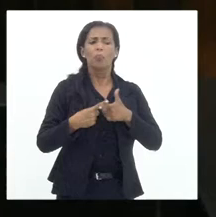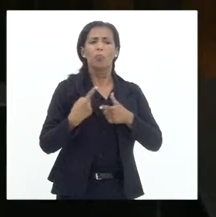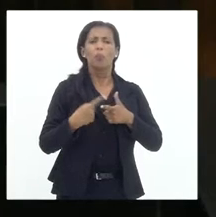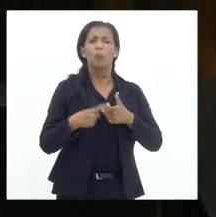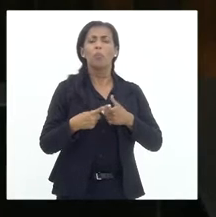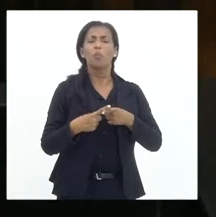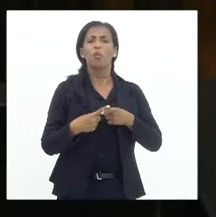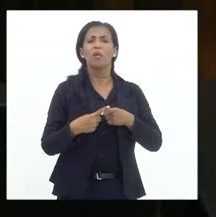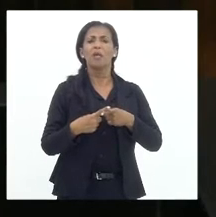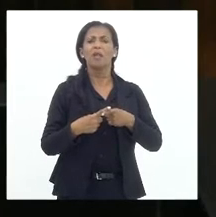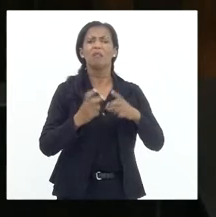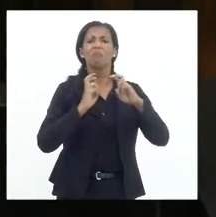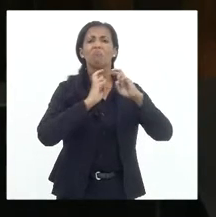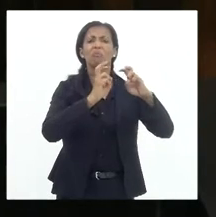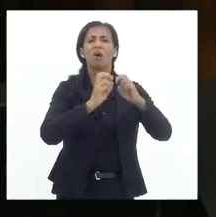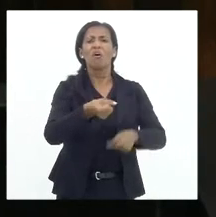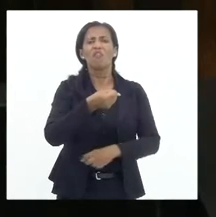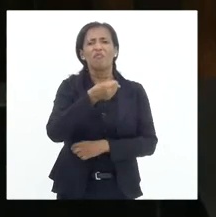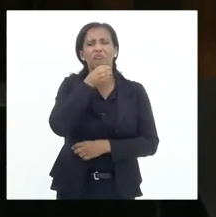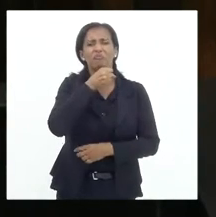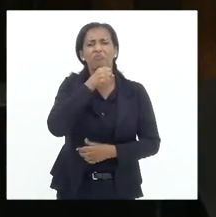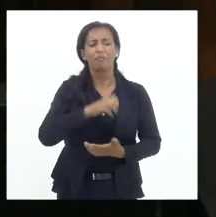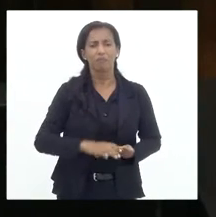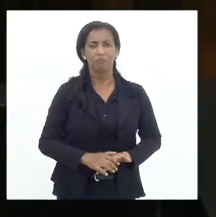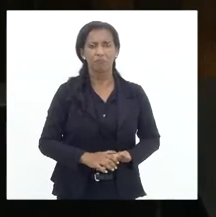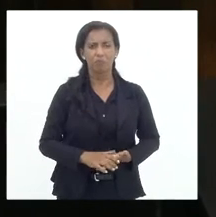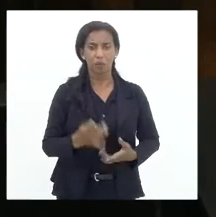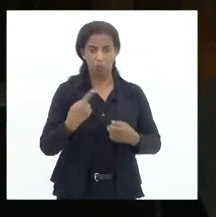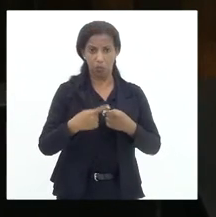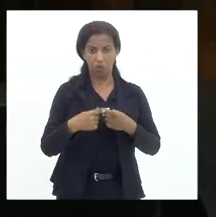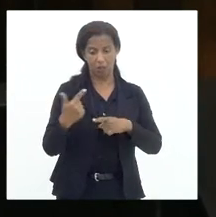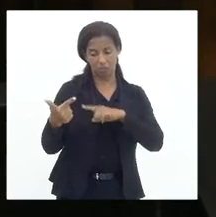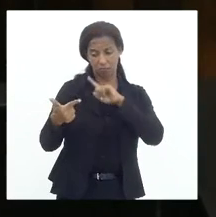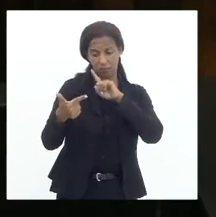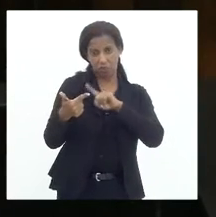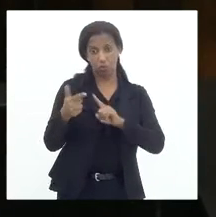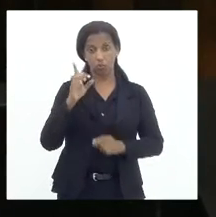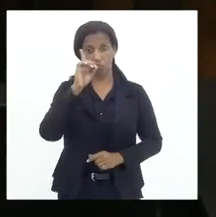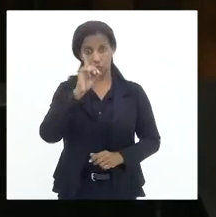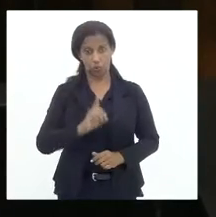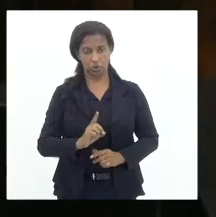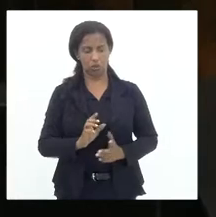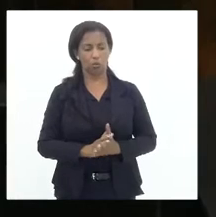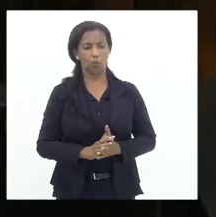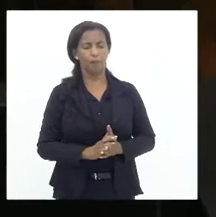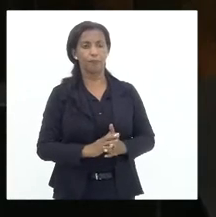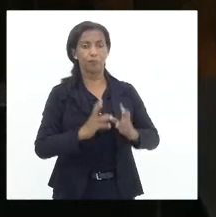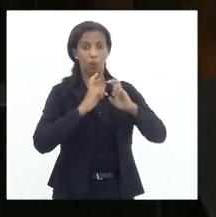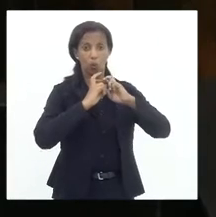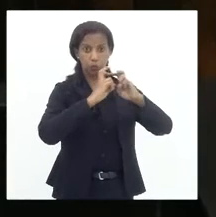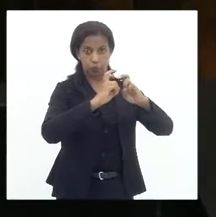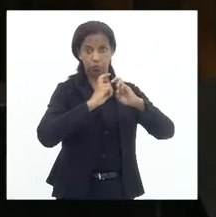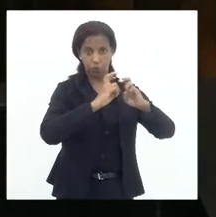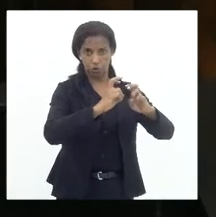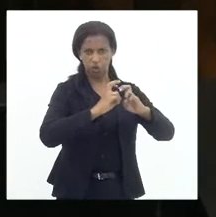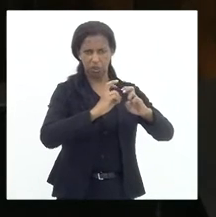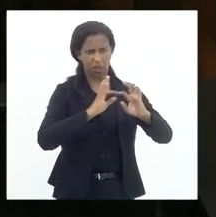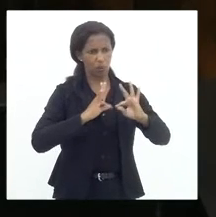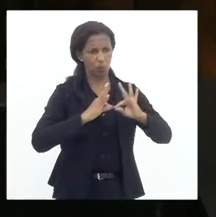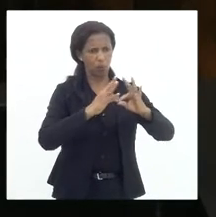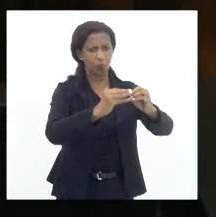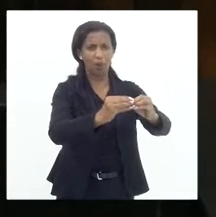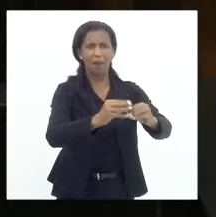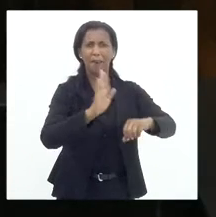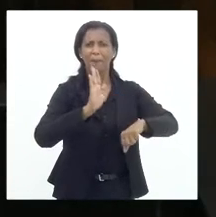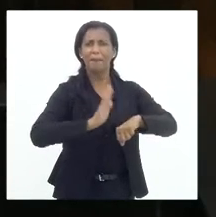trens são sucateados, segundo o diretor de operações, a frota da supervia, segundo ele, é a